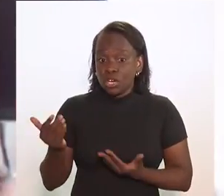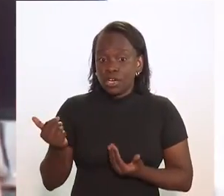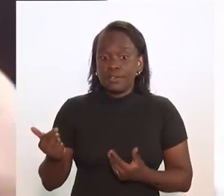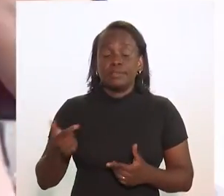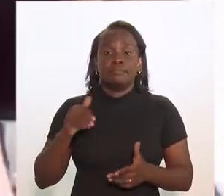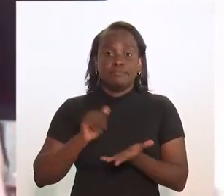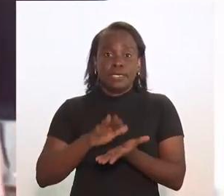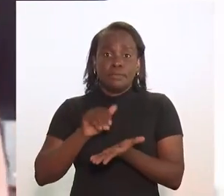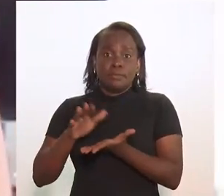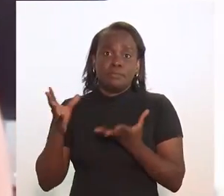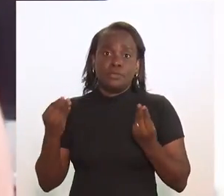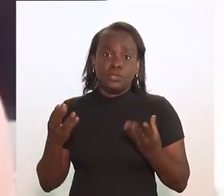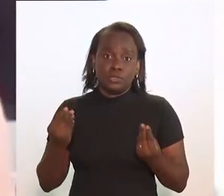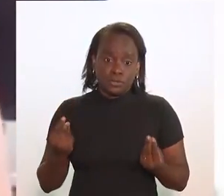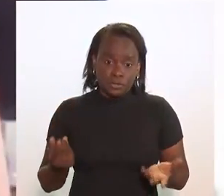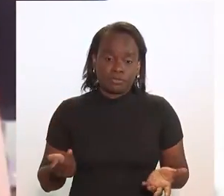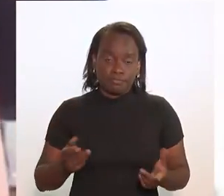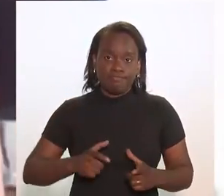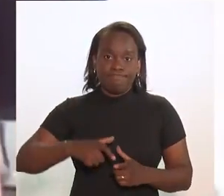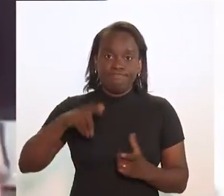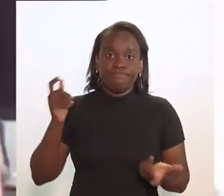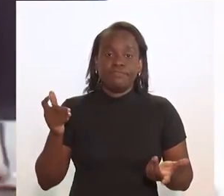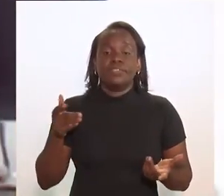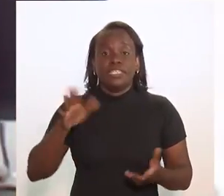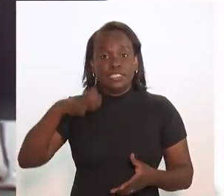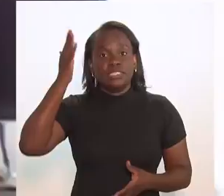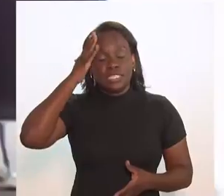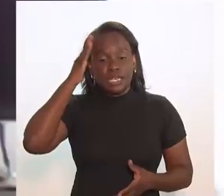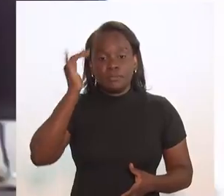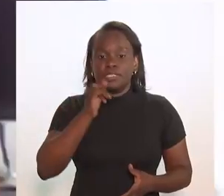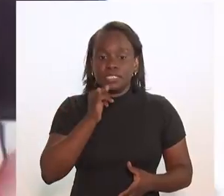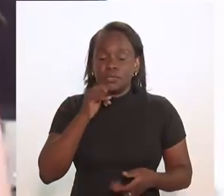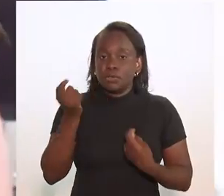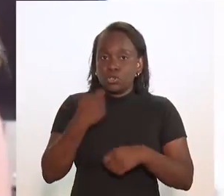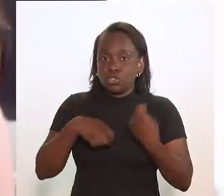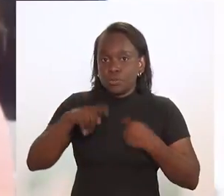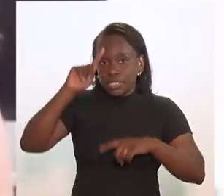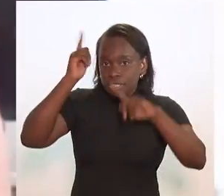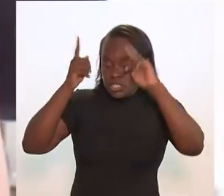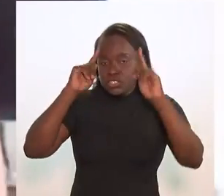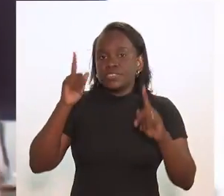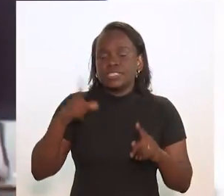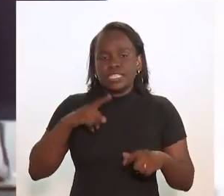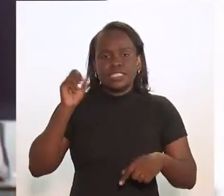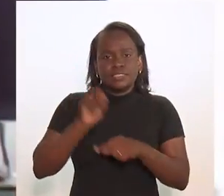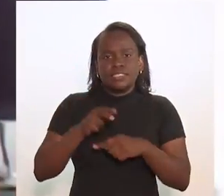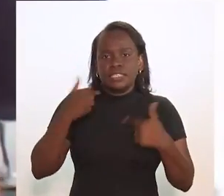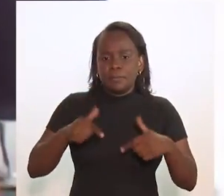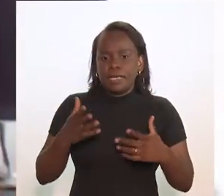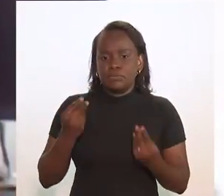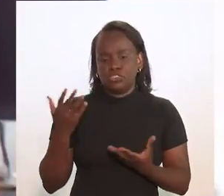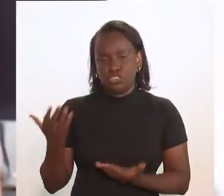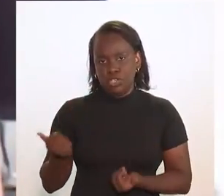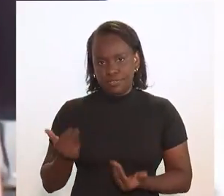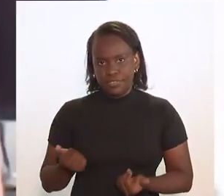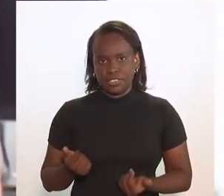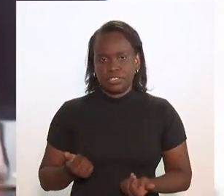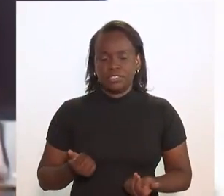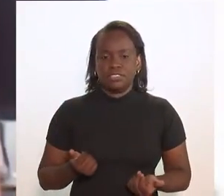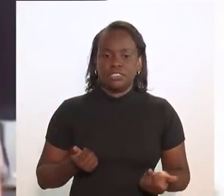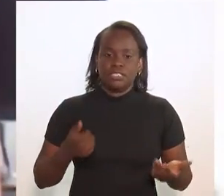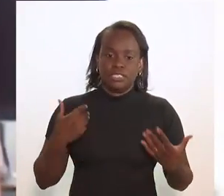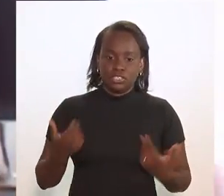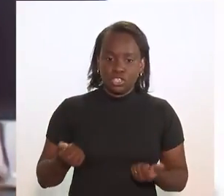inclusive, aumentou ainda a taxas maiores. E a gente sabe, por exemplo, que a economia criativa emprega, por exemplo, muitos jovens,